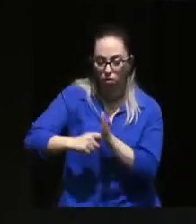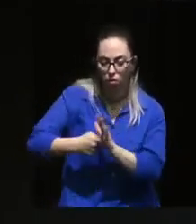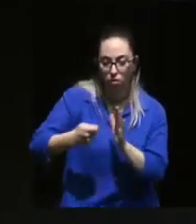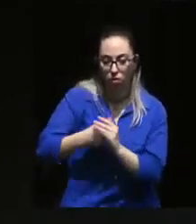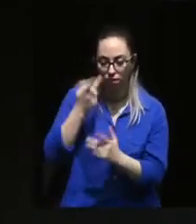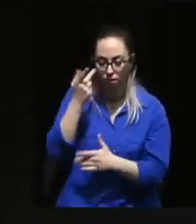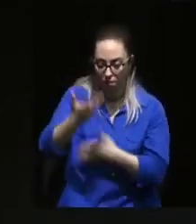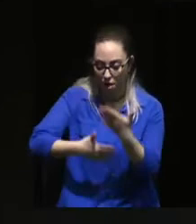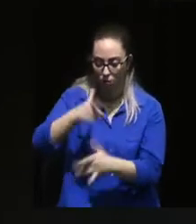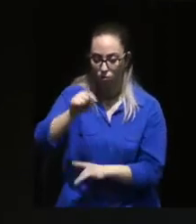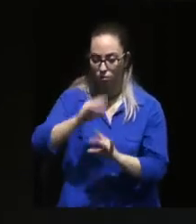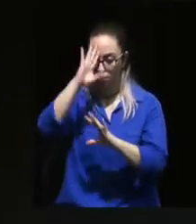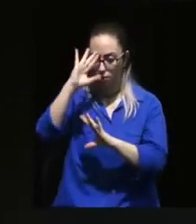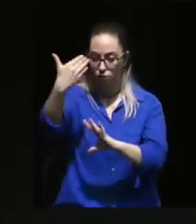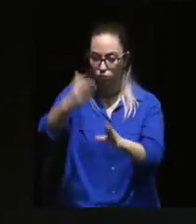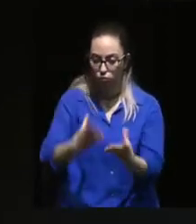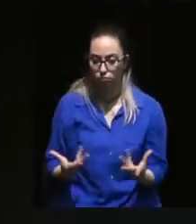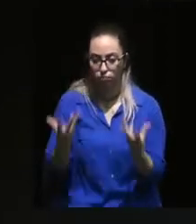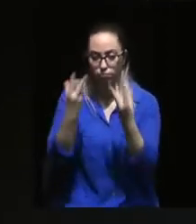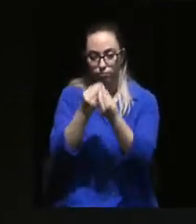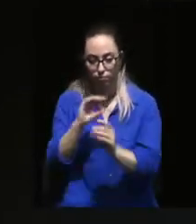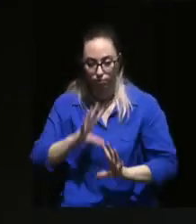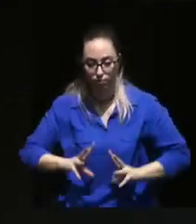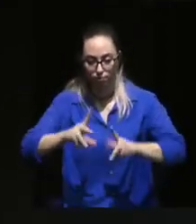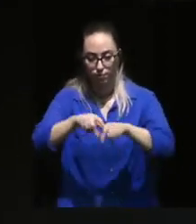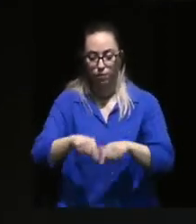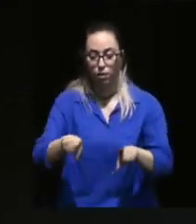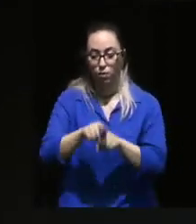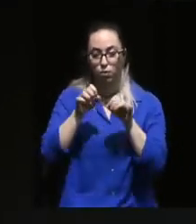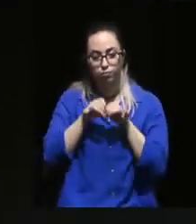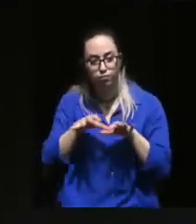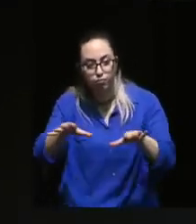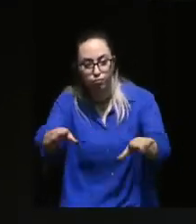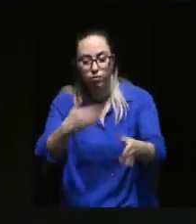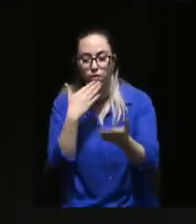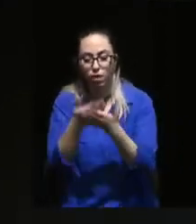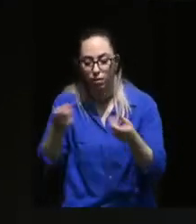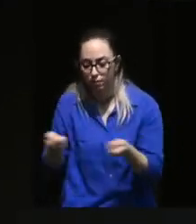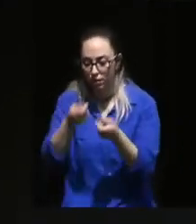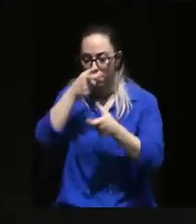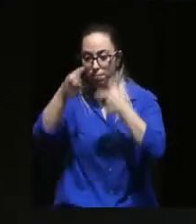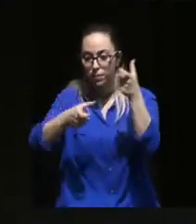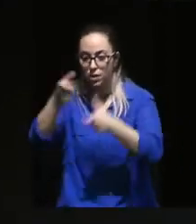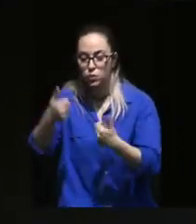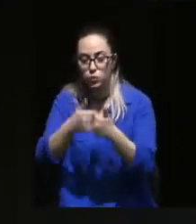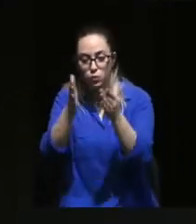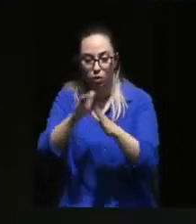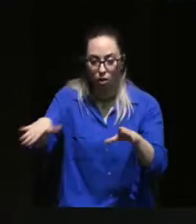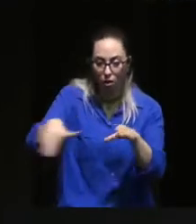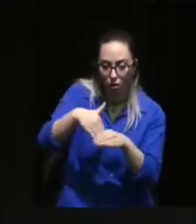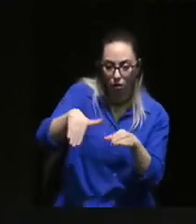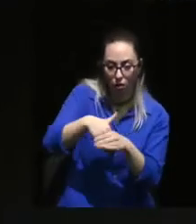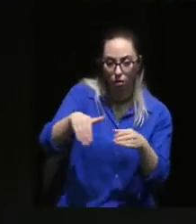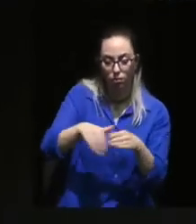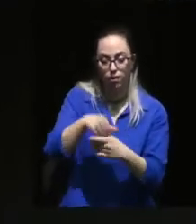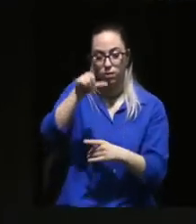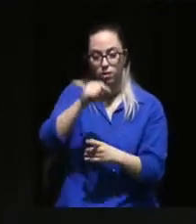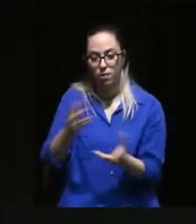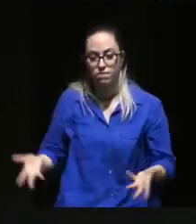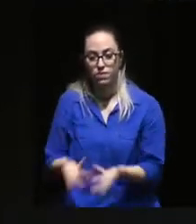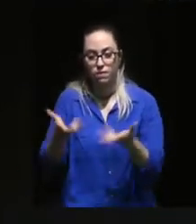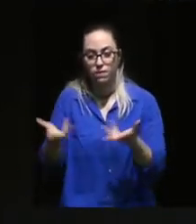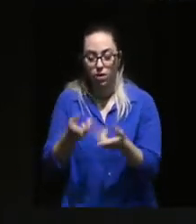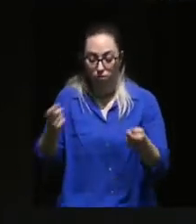a construção do nosso futuro comum. Democratizar para combater o populismo, garantir a participação de todas as pessoas no nosso destino comum e promover a